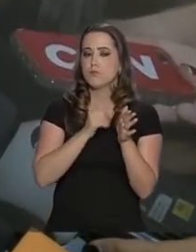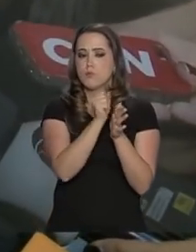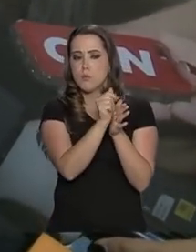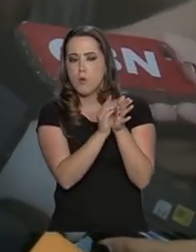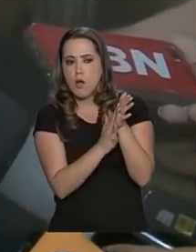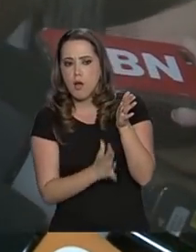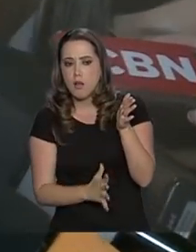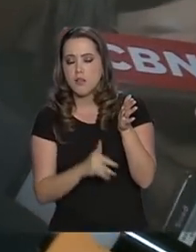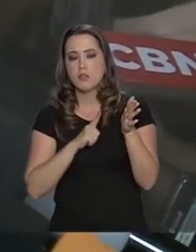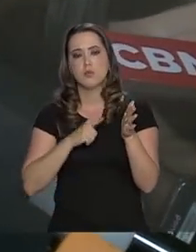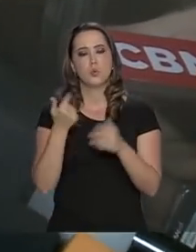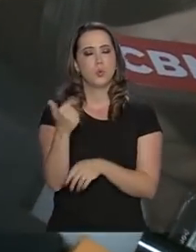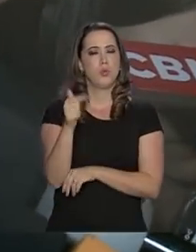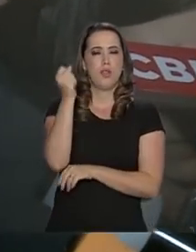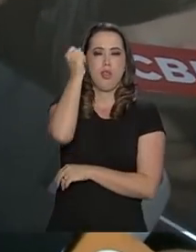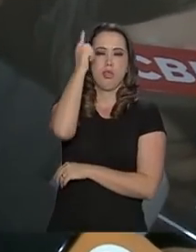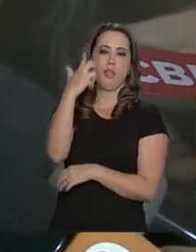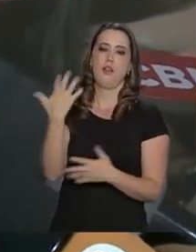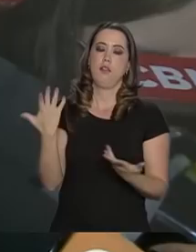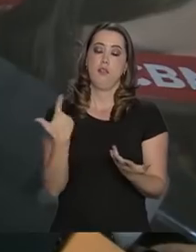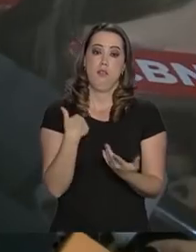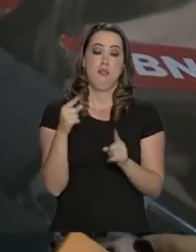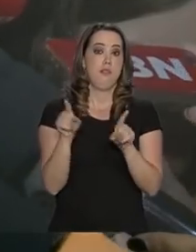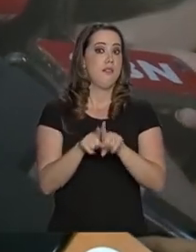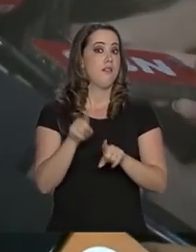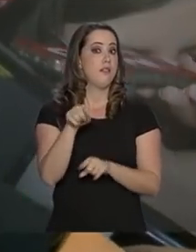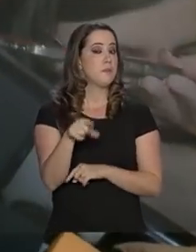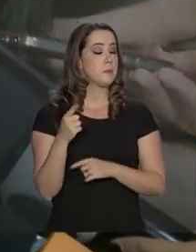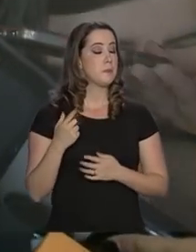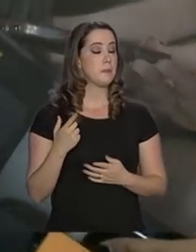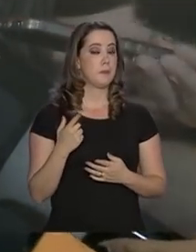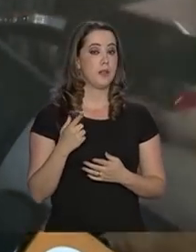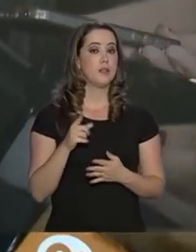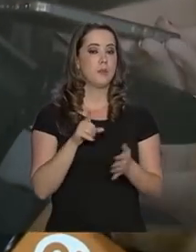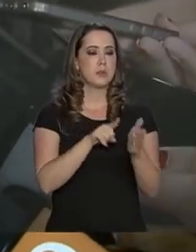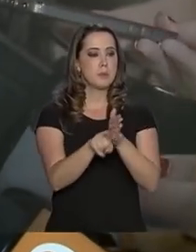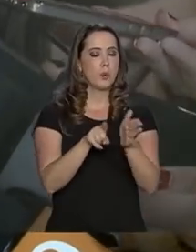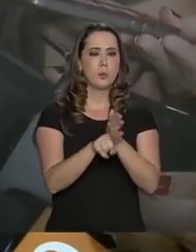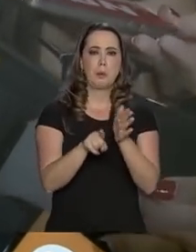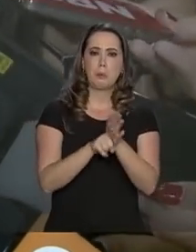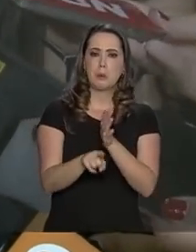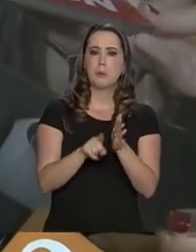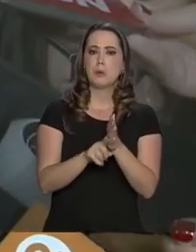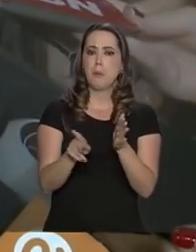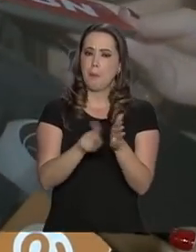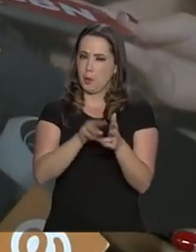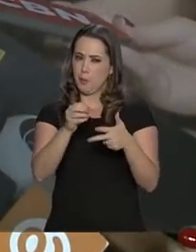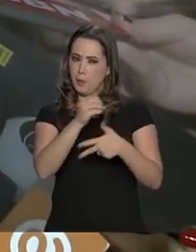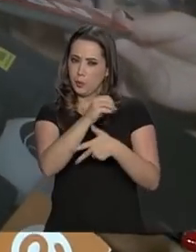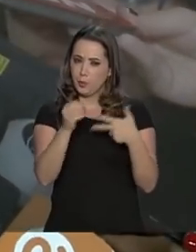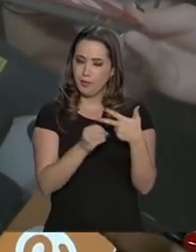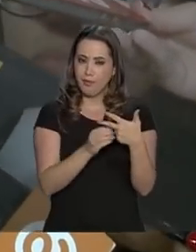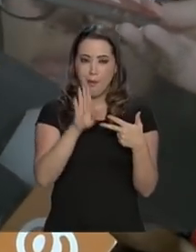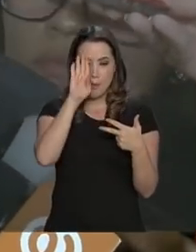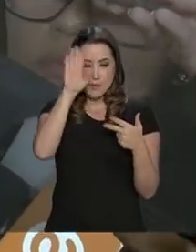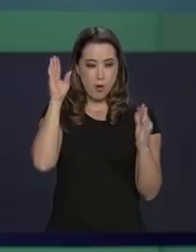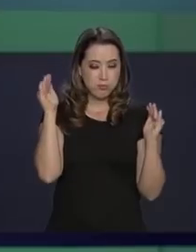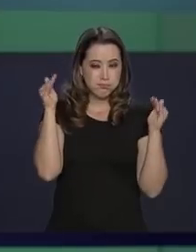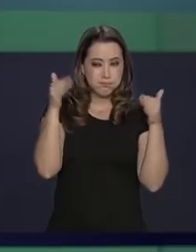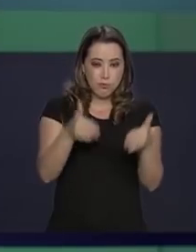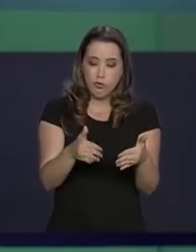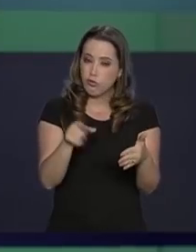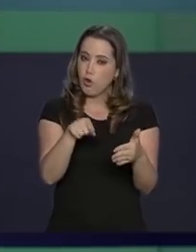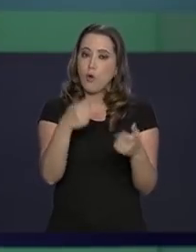postura não ideológica, fazer com que esse Banco de Questões priorizem o que realmente é necessário.